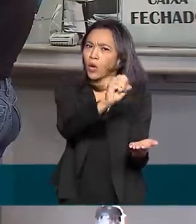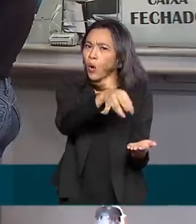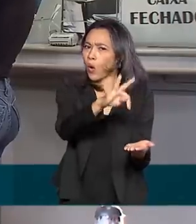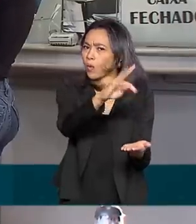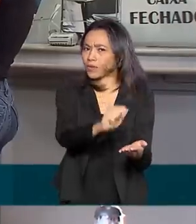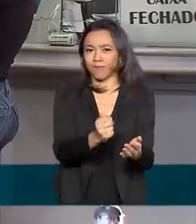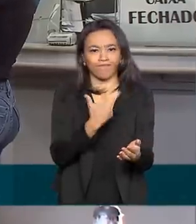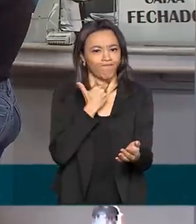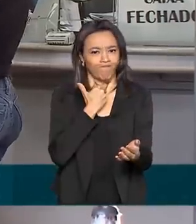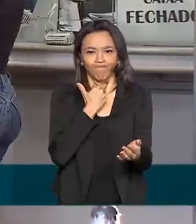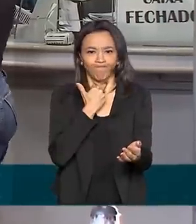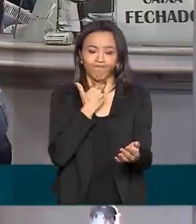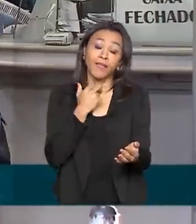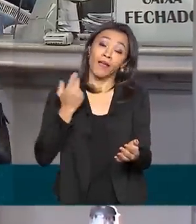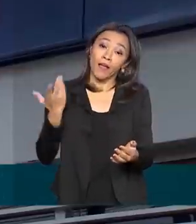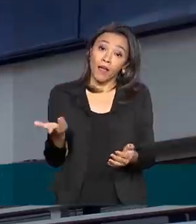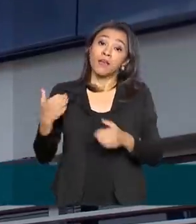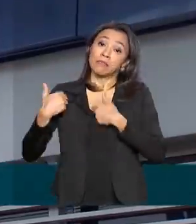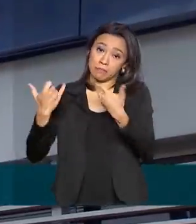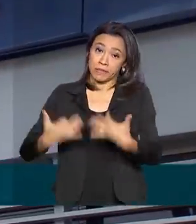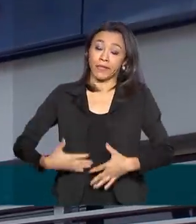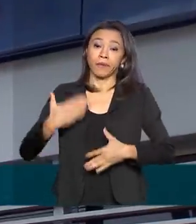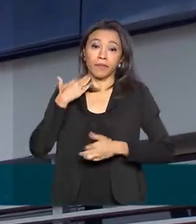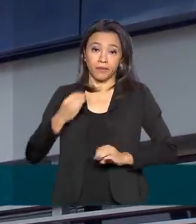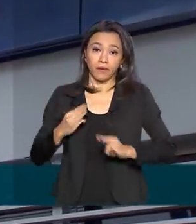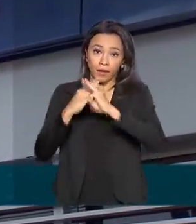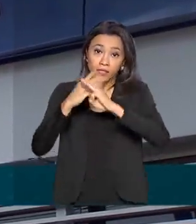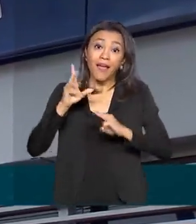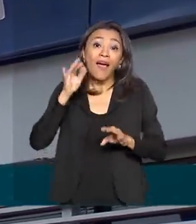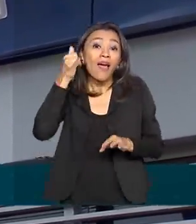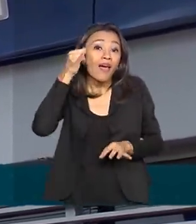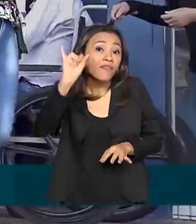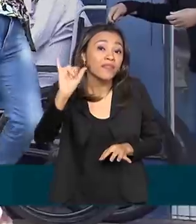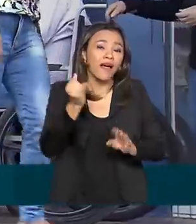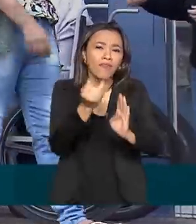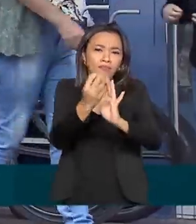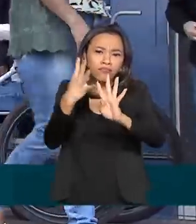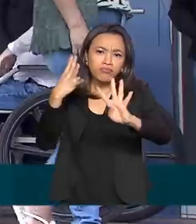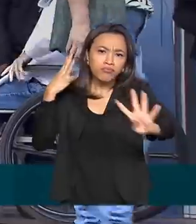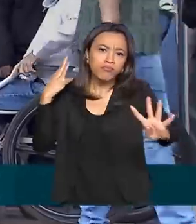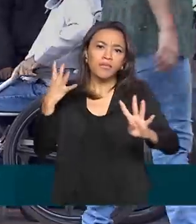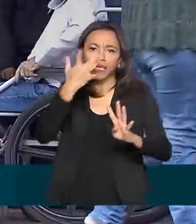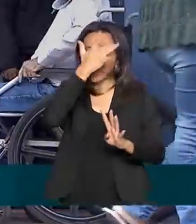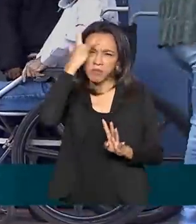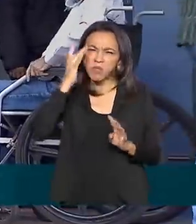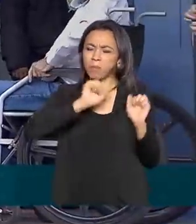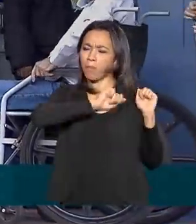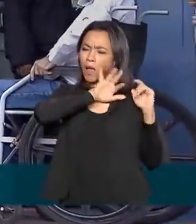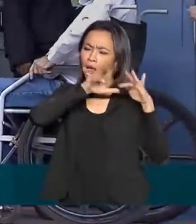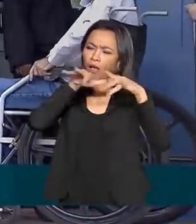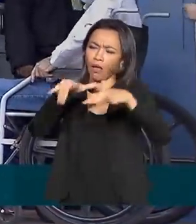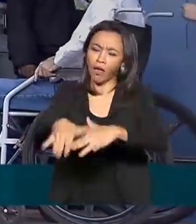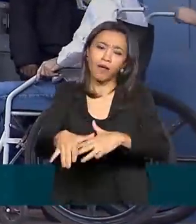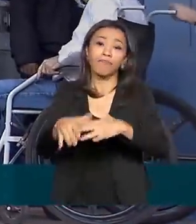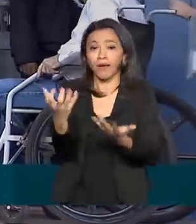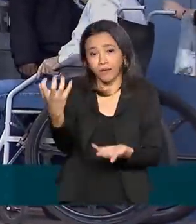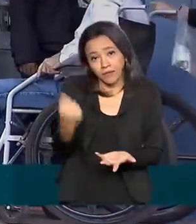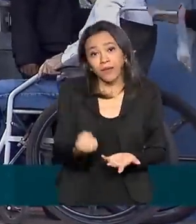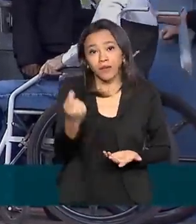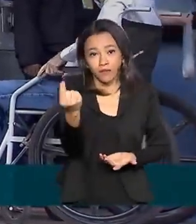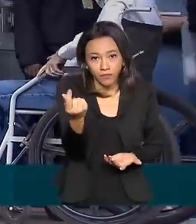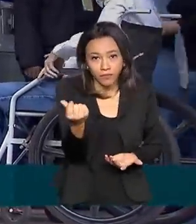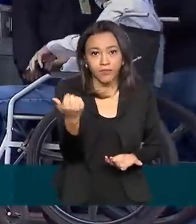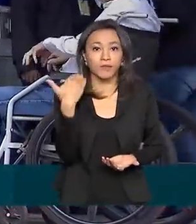contas. Isso, segundo a Caixa Econômica Federal, é para evitar filas e aglomerações nas agências para a realização de